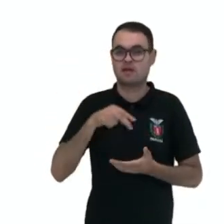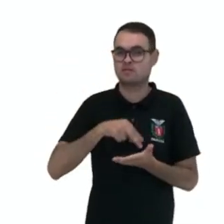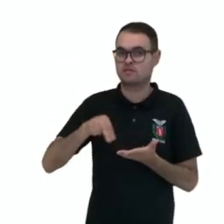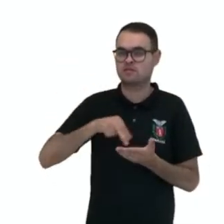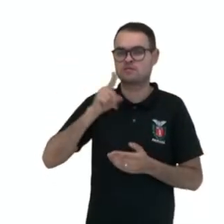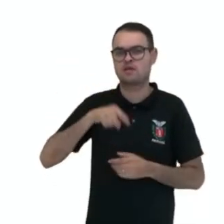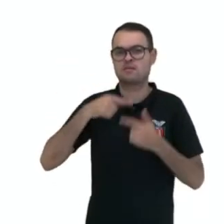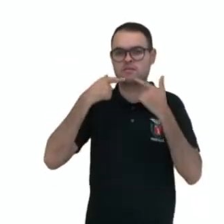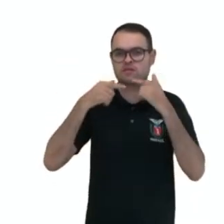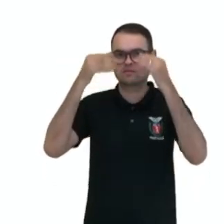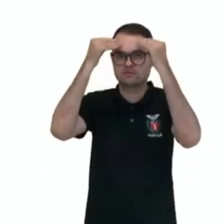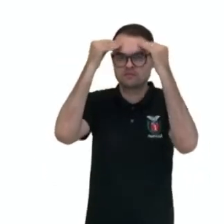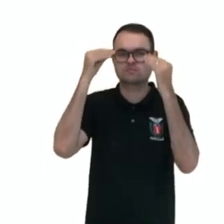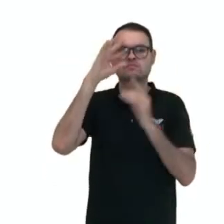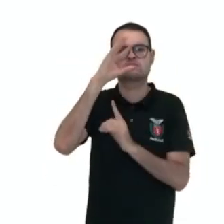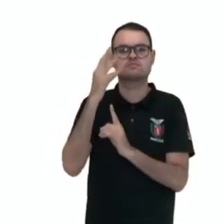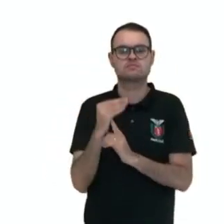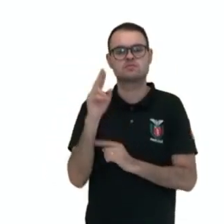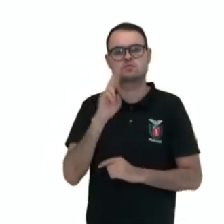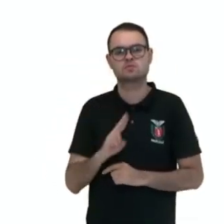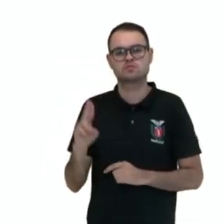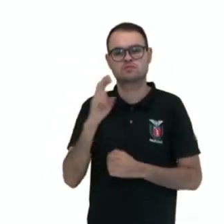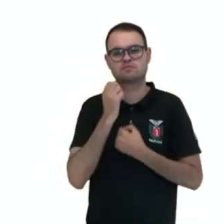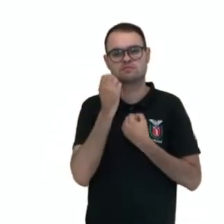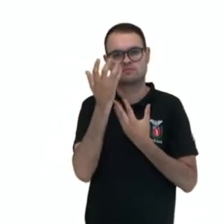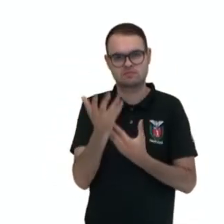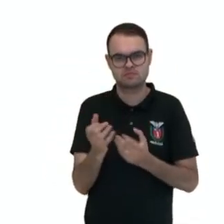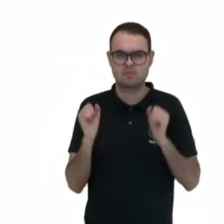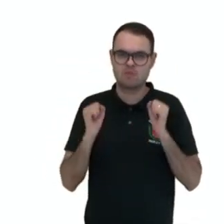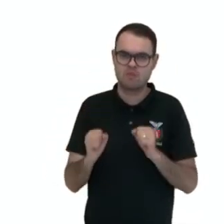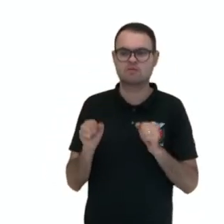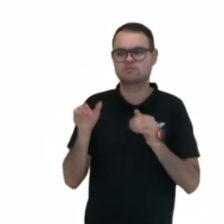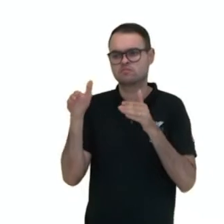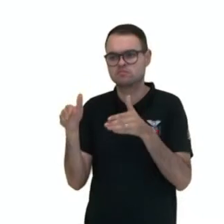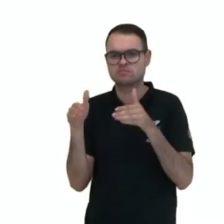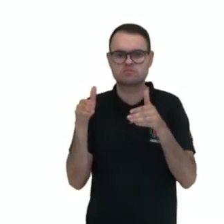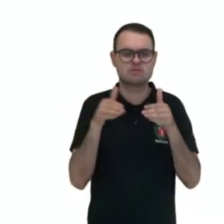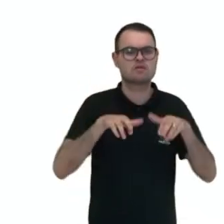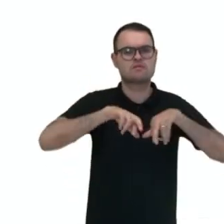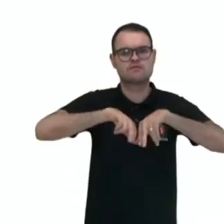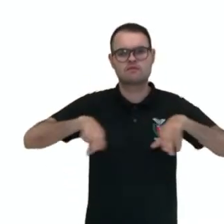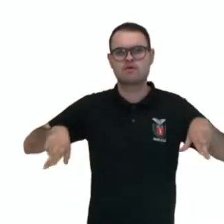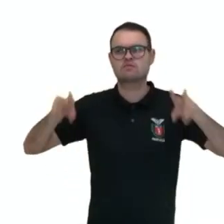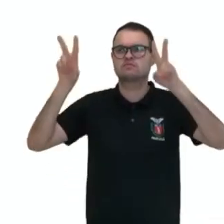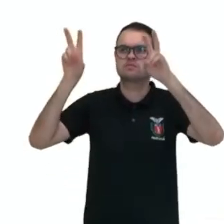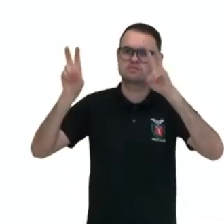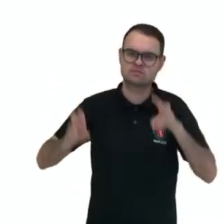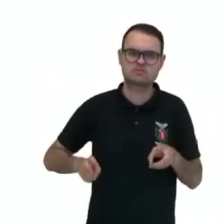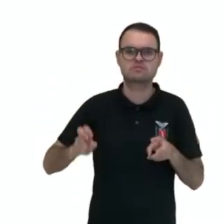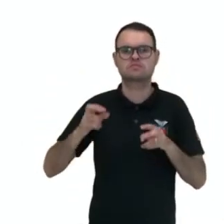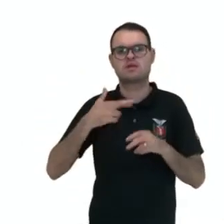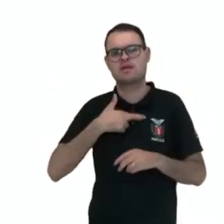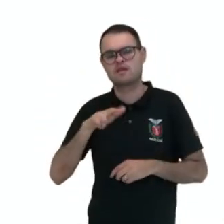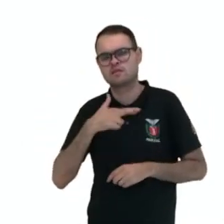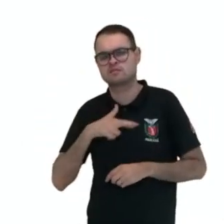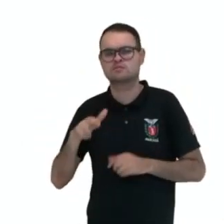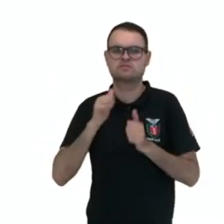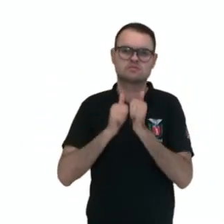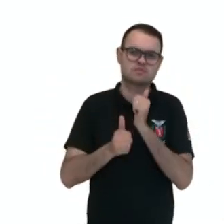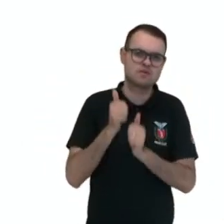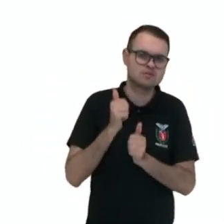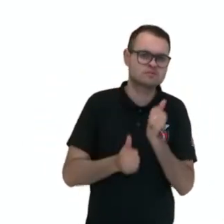linguagem artística que utilizamos como uma forma de expressão. Podemos abordar por meio da dança vários temas, como religiosos, esportivos,